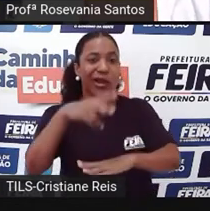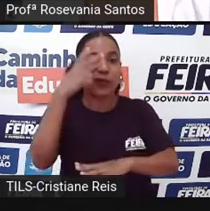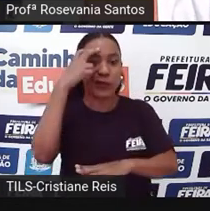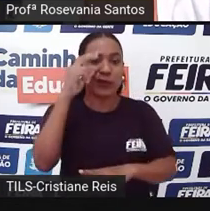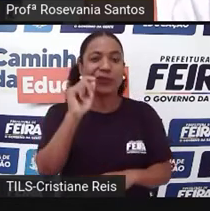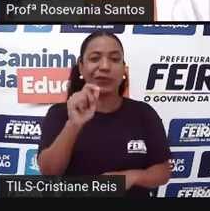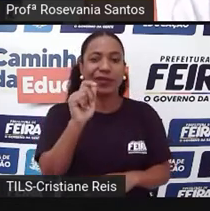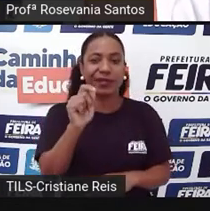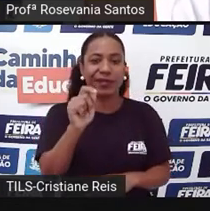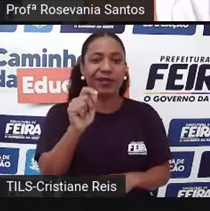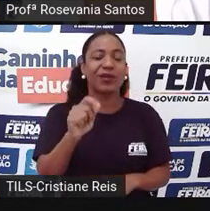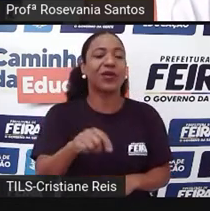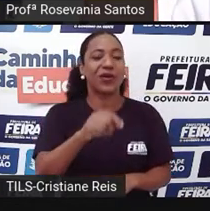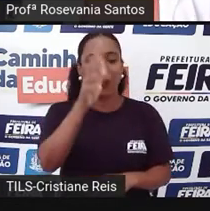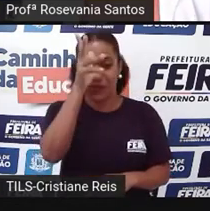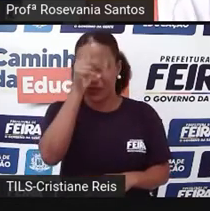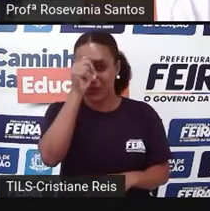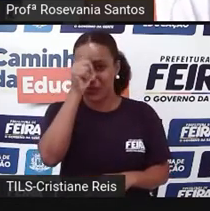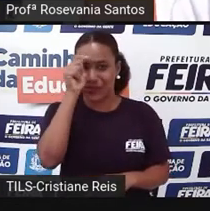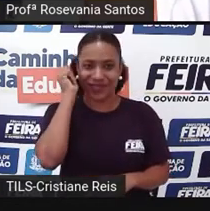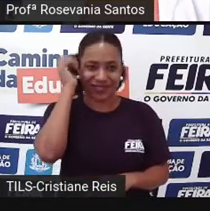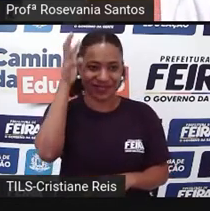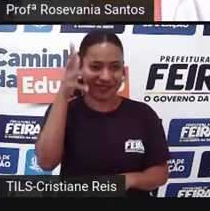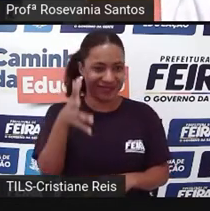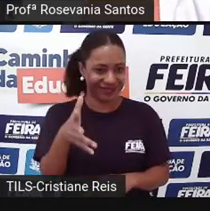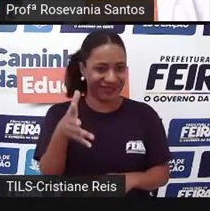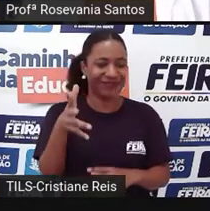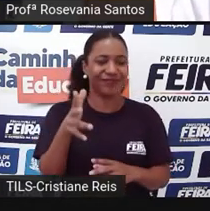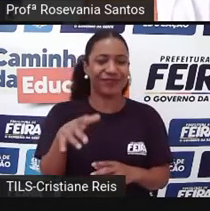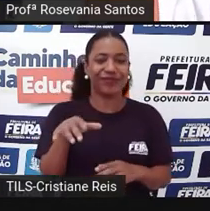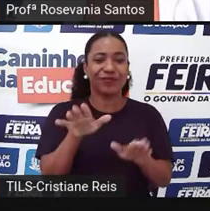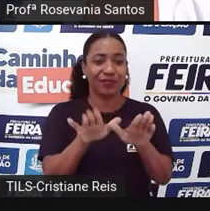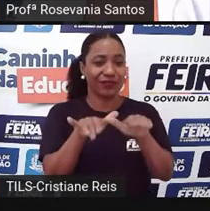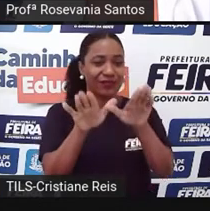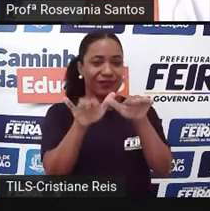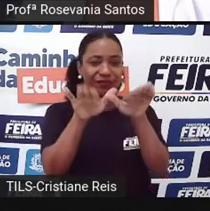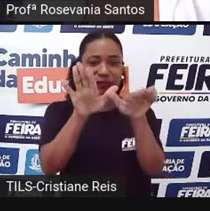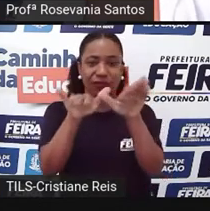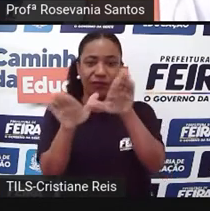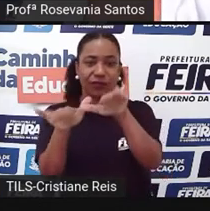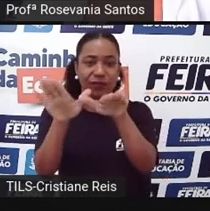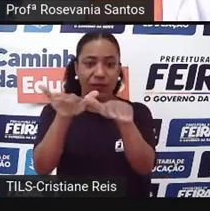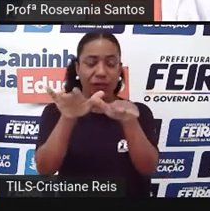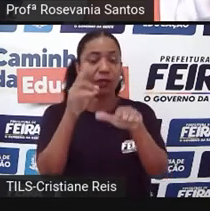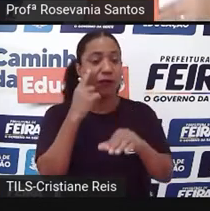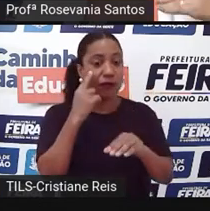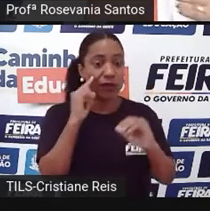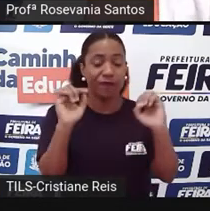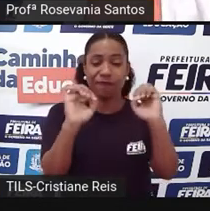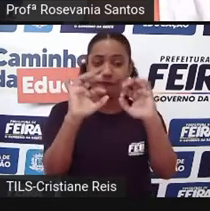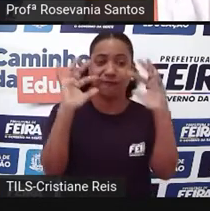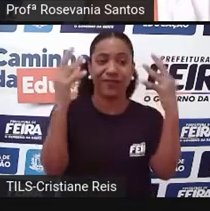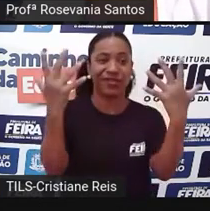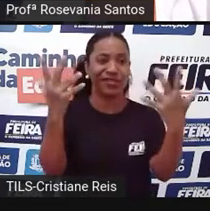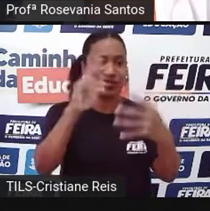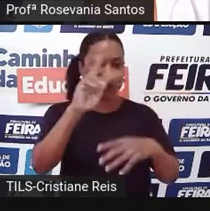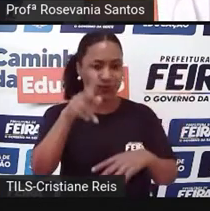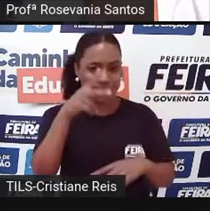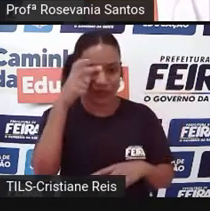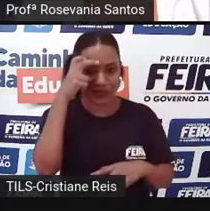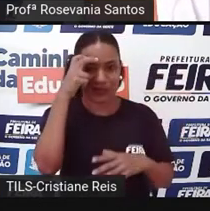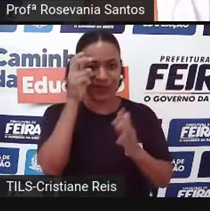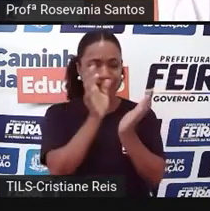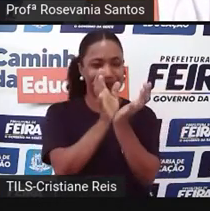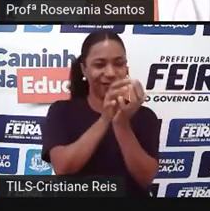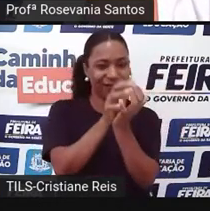Então, para chamar a atenção que nós temos áreas industriais, nós temos, né, o potencial de festas, que tem muitas festas